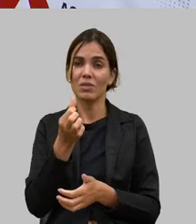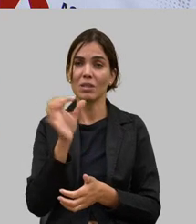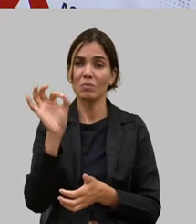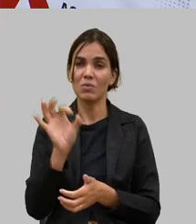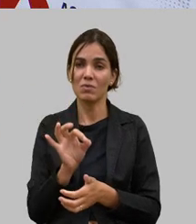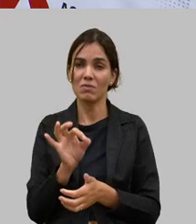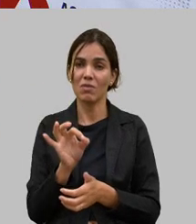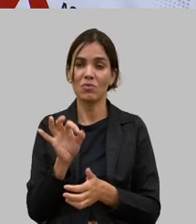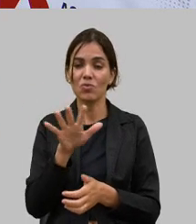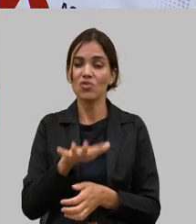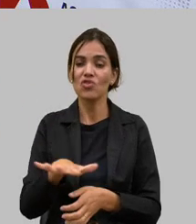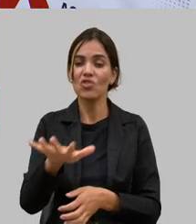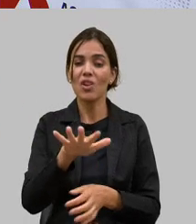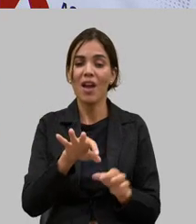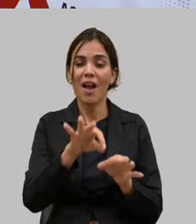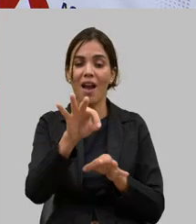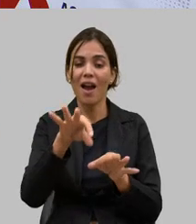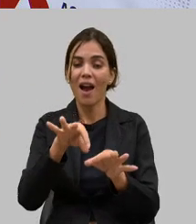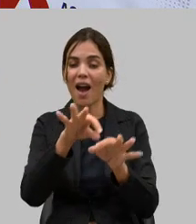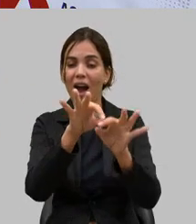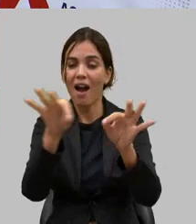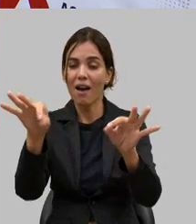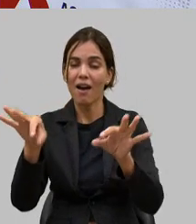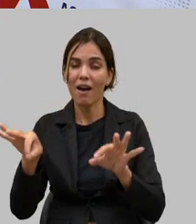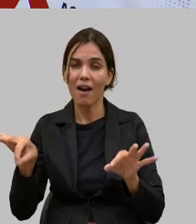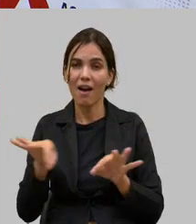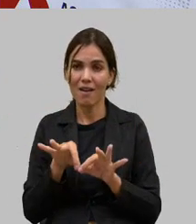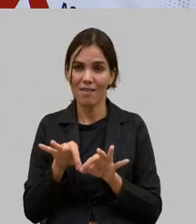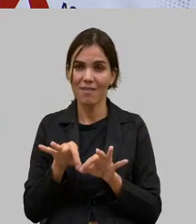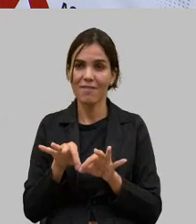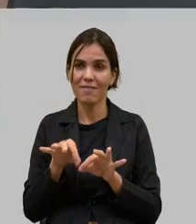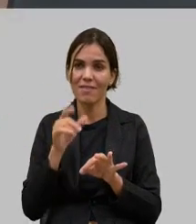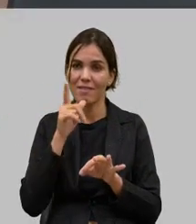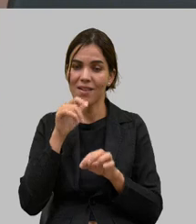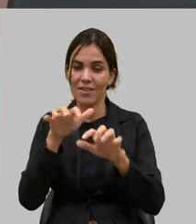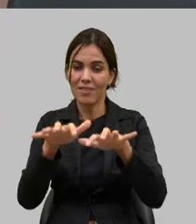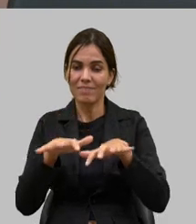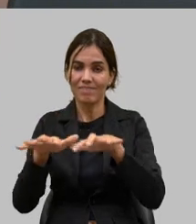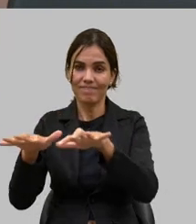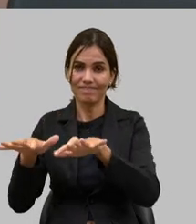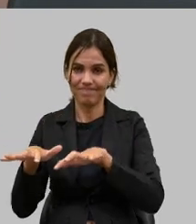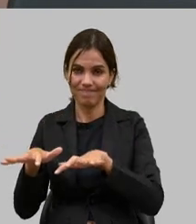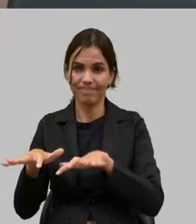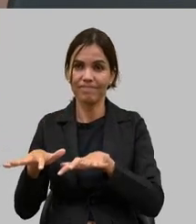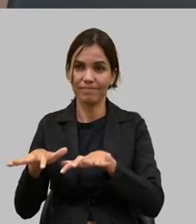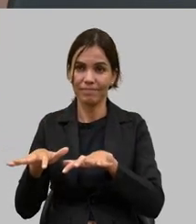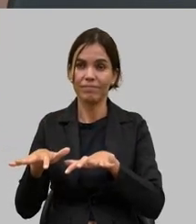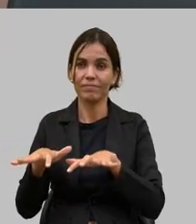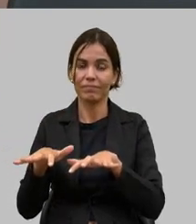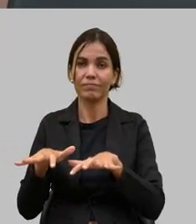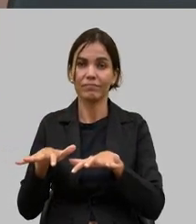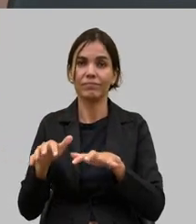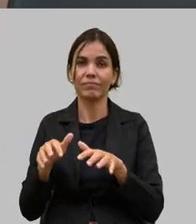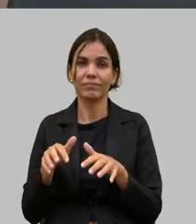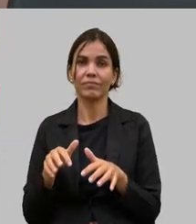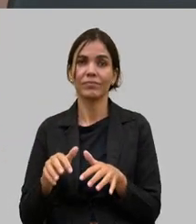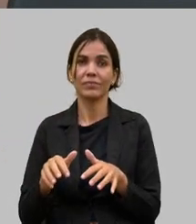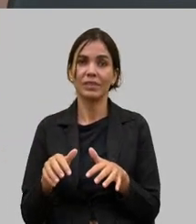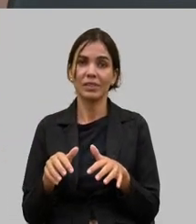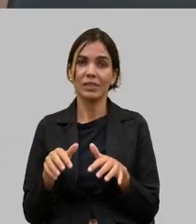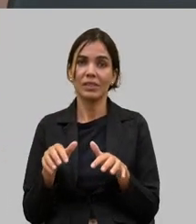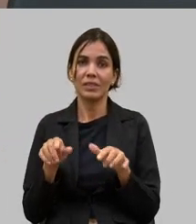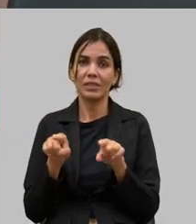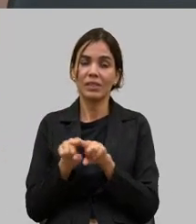e o noroeste agradeceria isso aí a gente vai puxando outras pontas nessa conversa que quando você